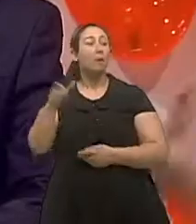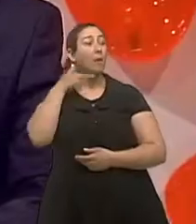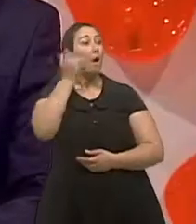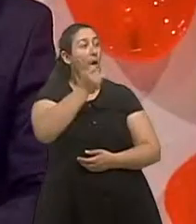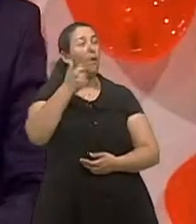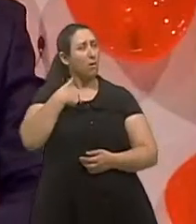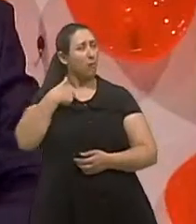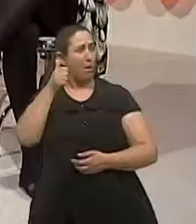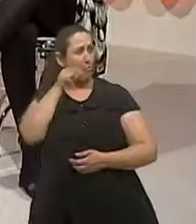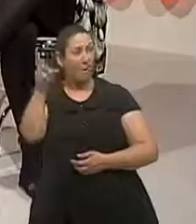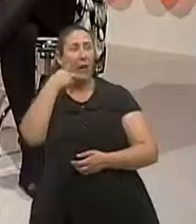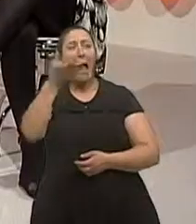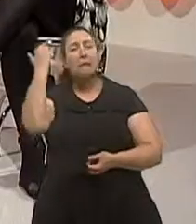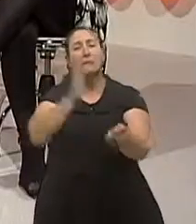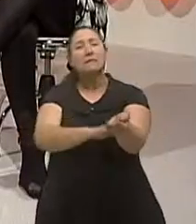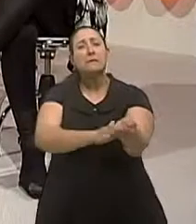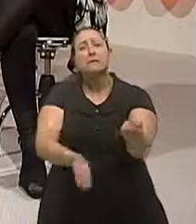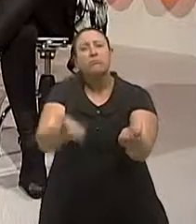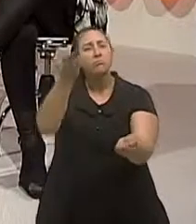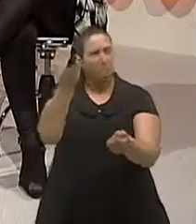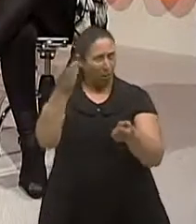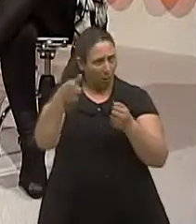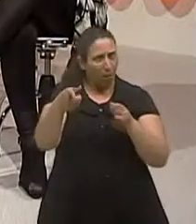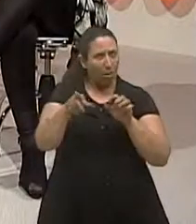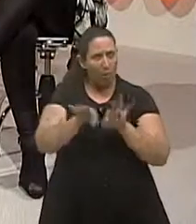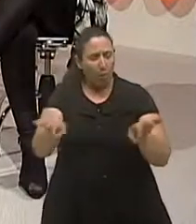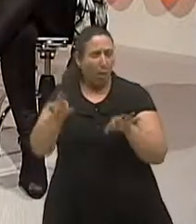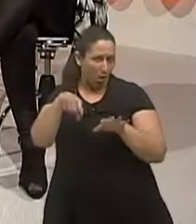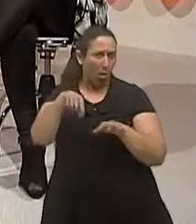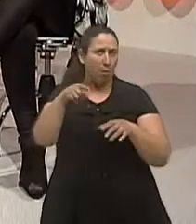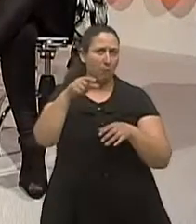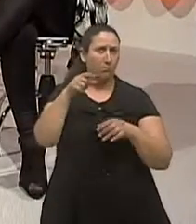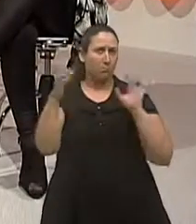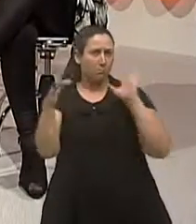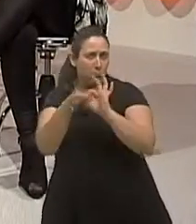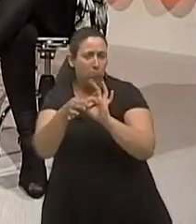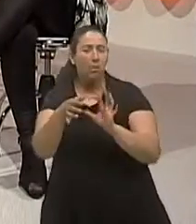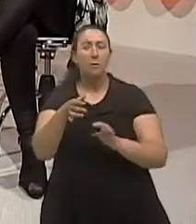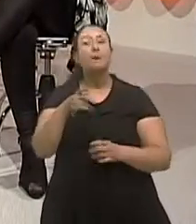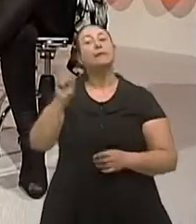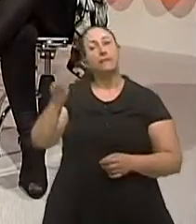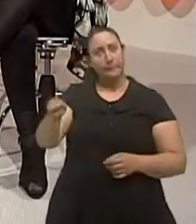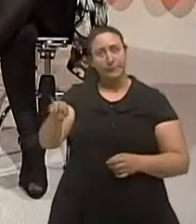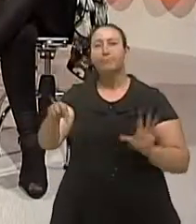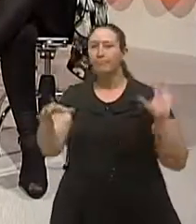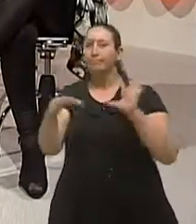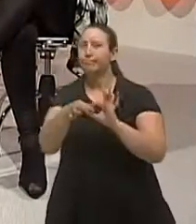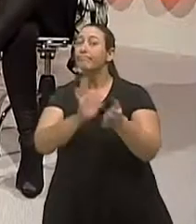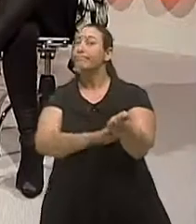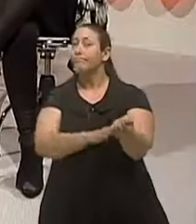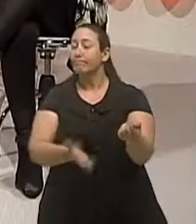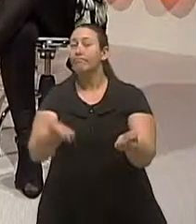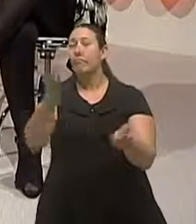ela já era hipertensa e aí pela hipertensão dá isso? a apneia está associada sim à hipertensão arterial